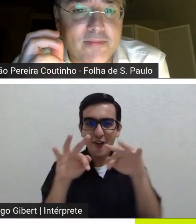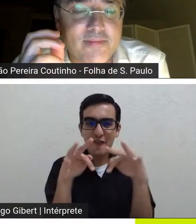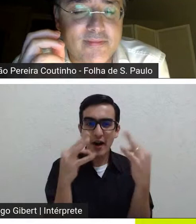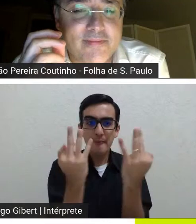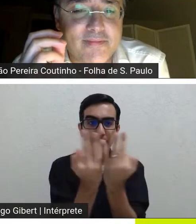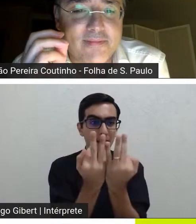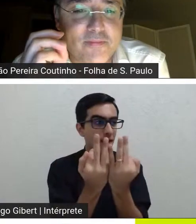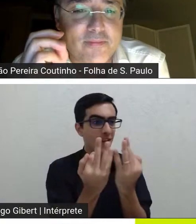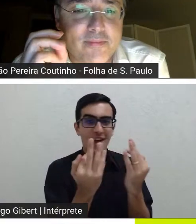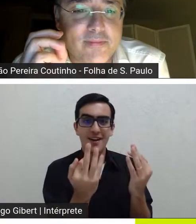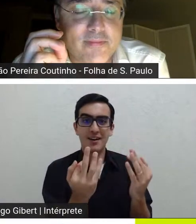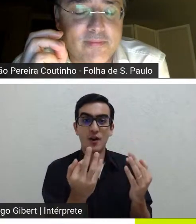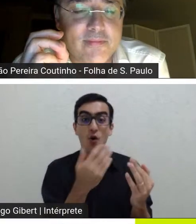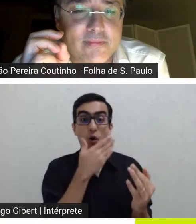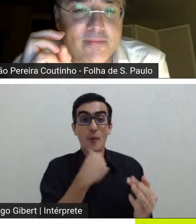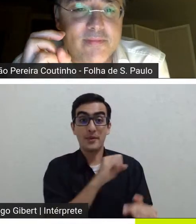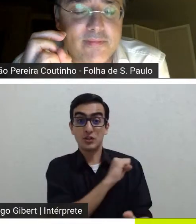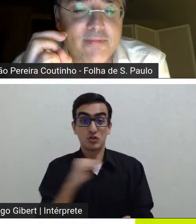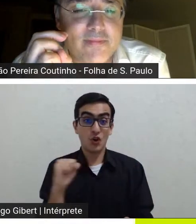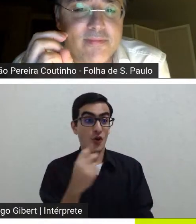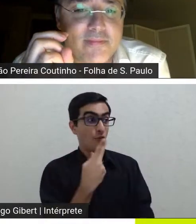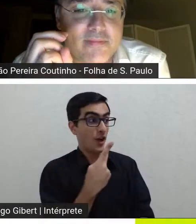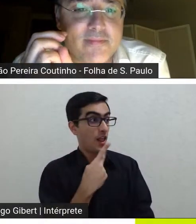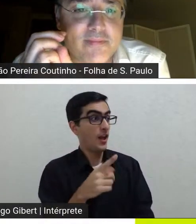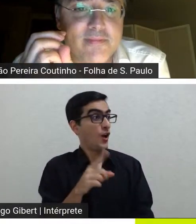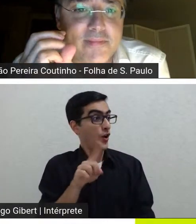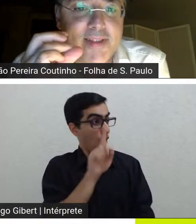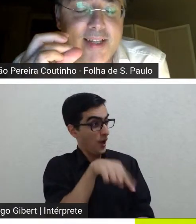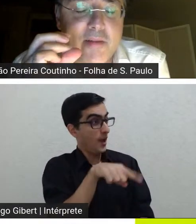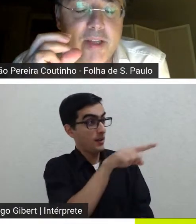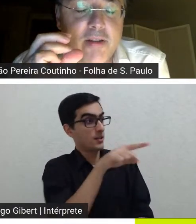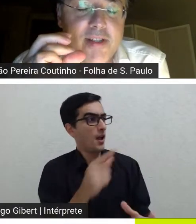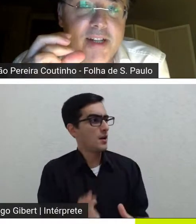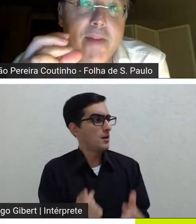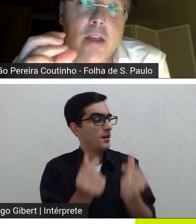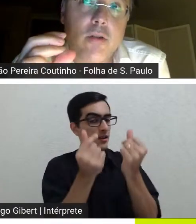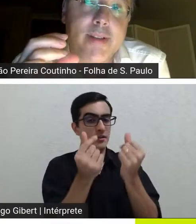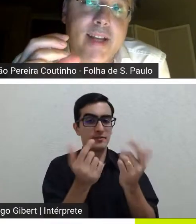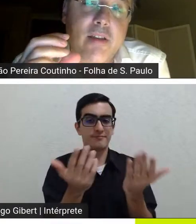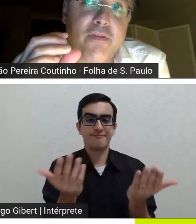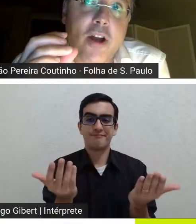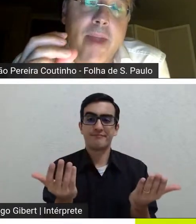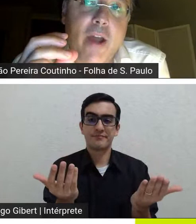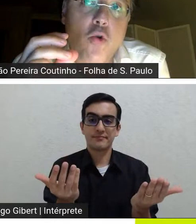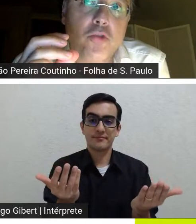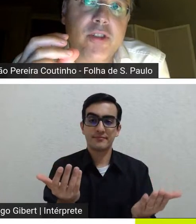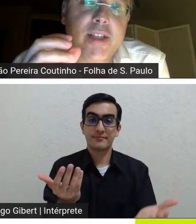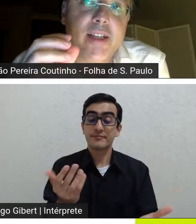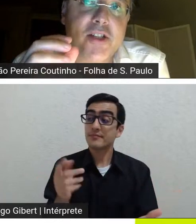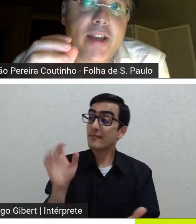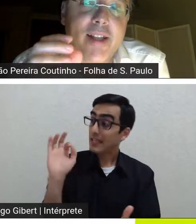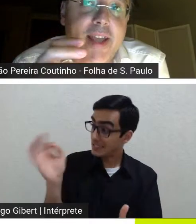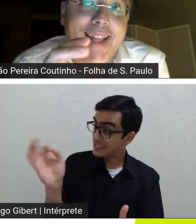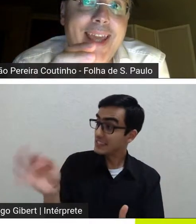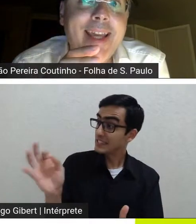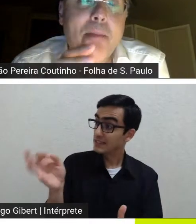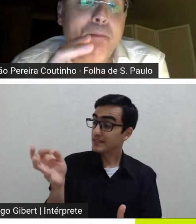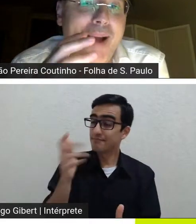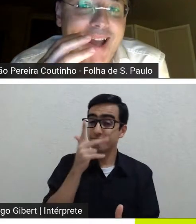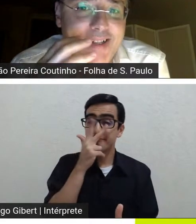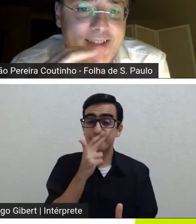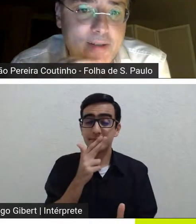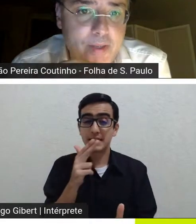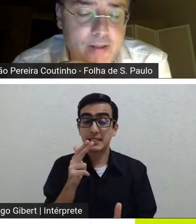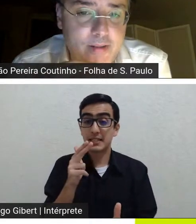orgulhoso ele é um milionário também exatamente ou seja de certa forma é como se ele já ele é